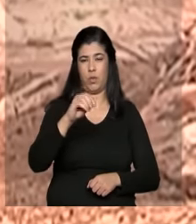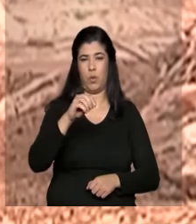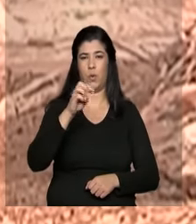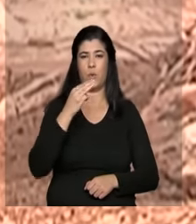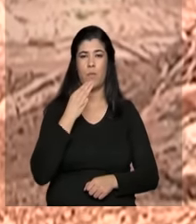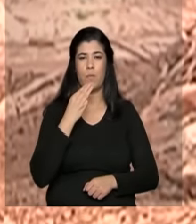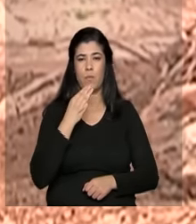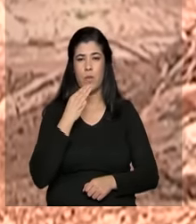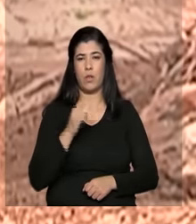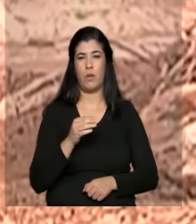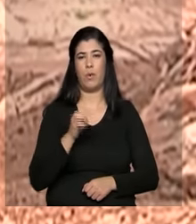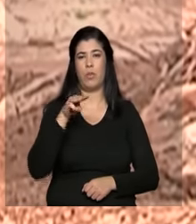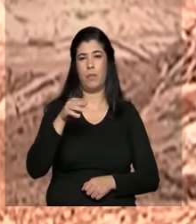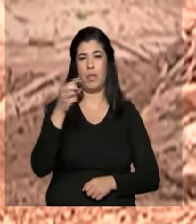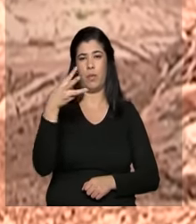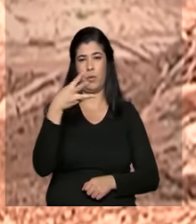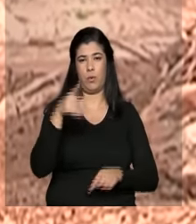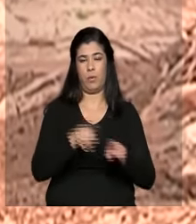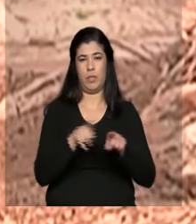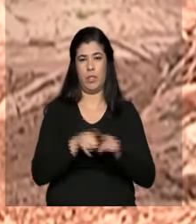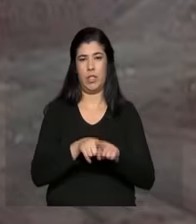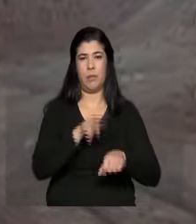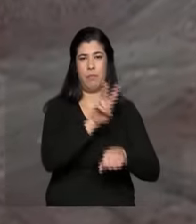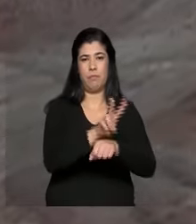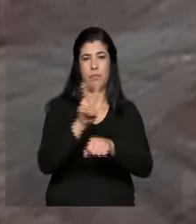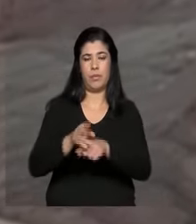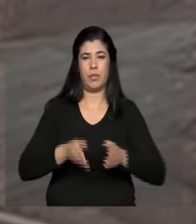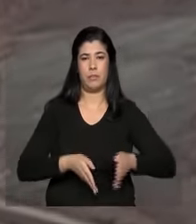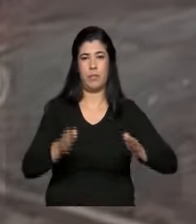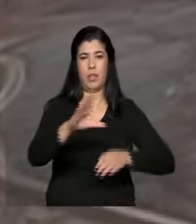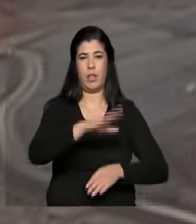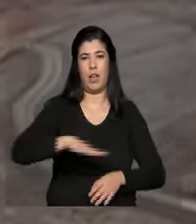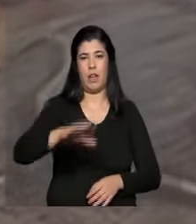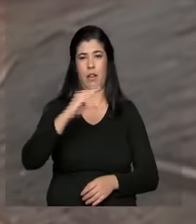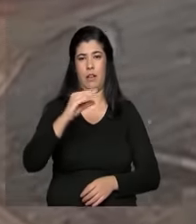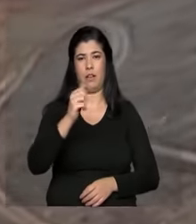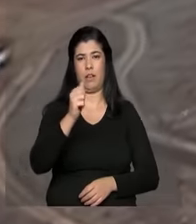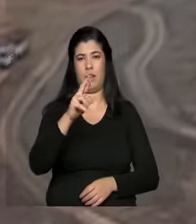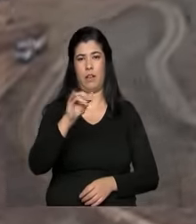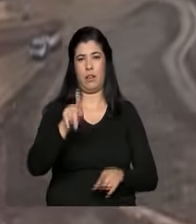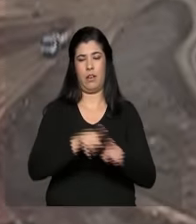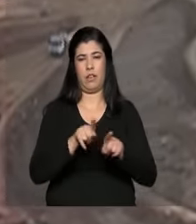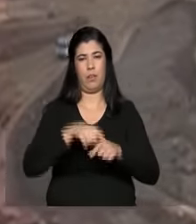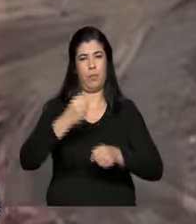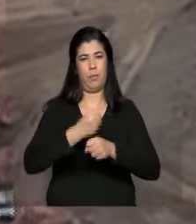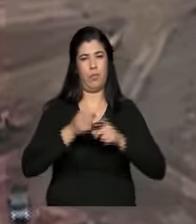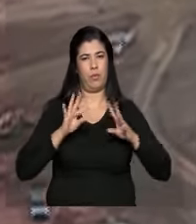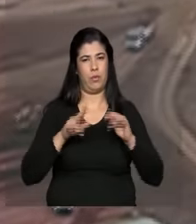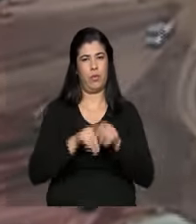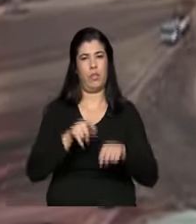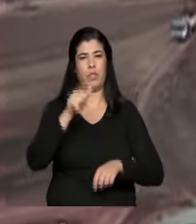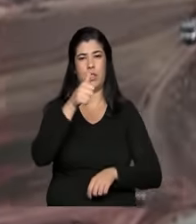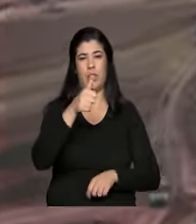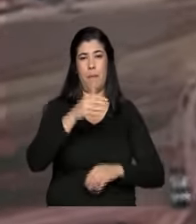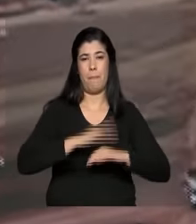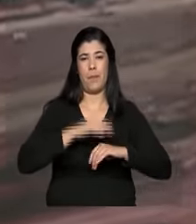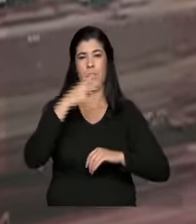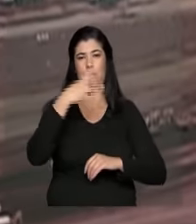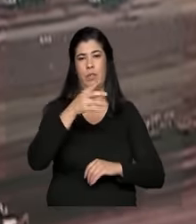água e vai abastecer Fortaleza e a região do Cariri. No total, a obra de integração do São Francisco tem mais de